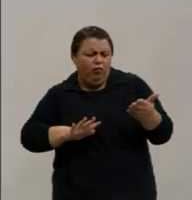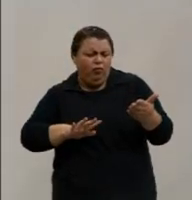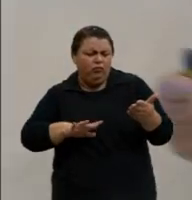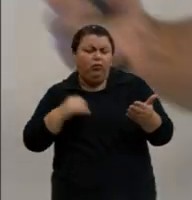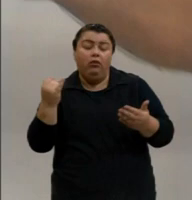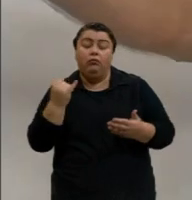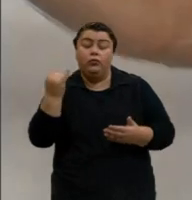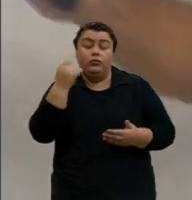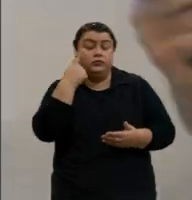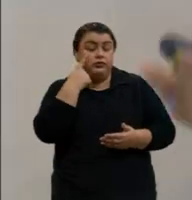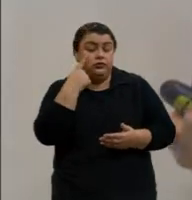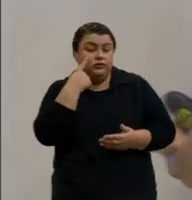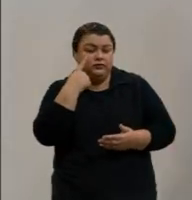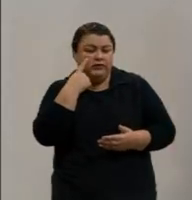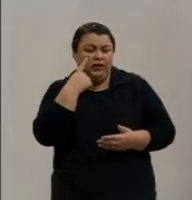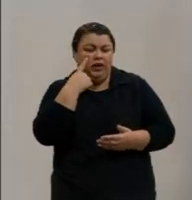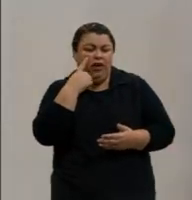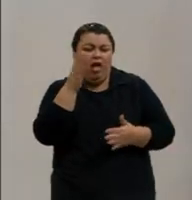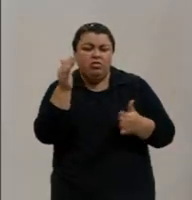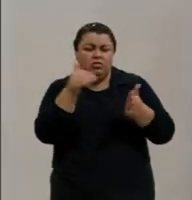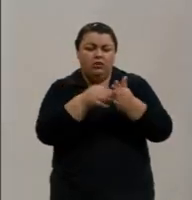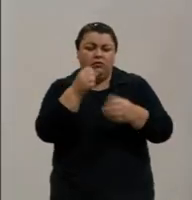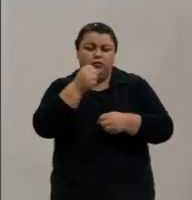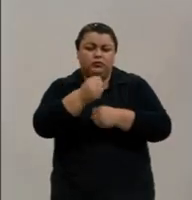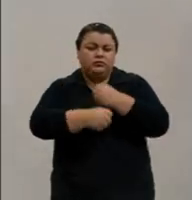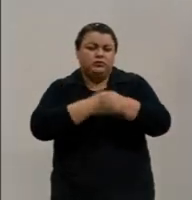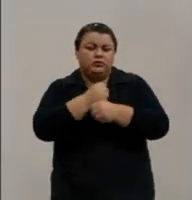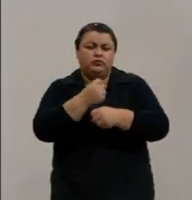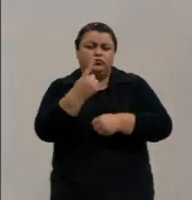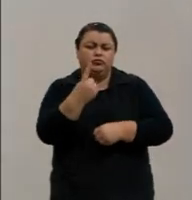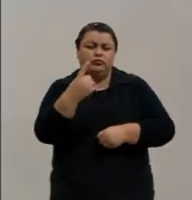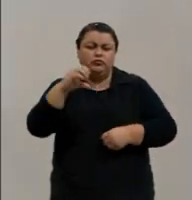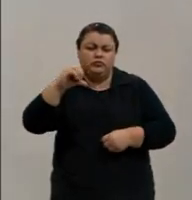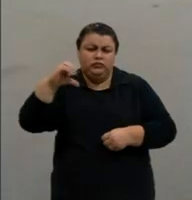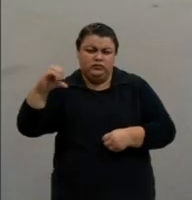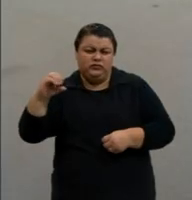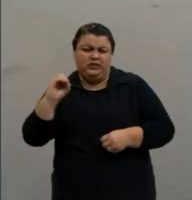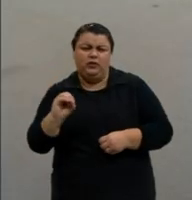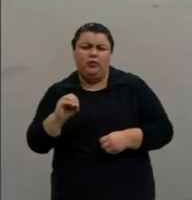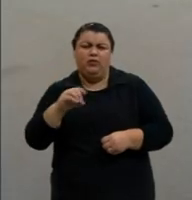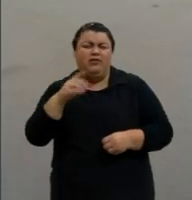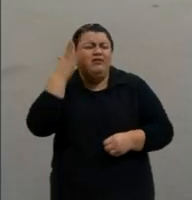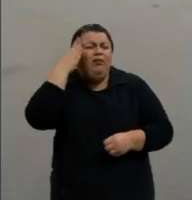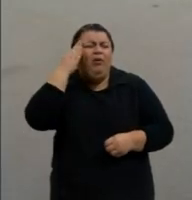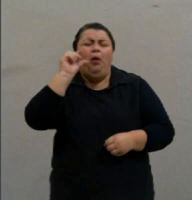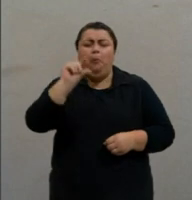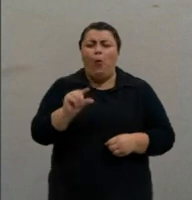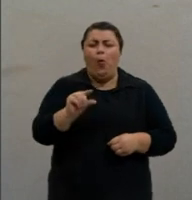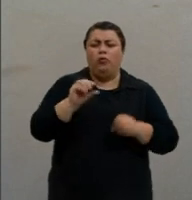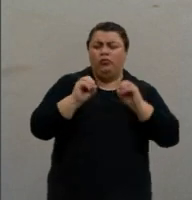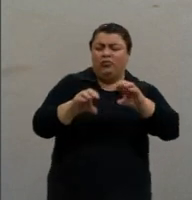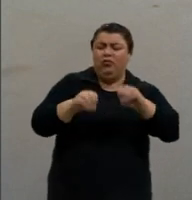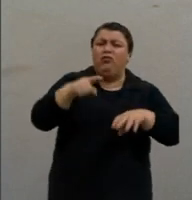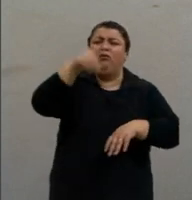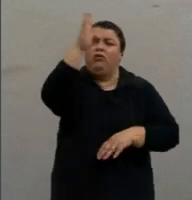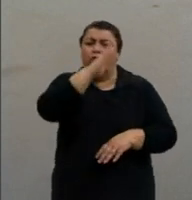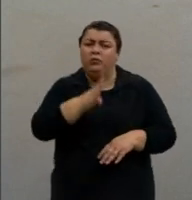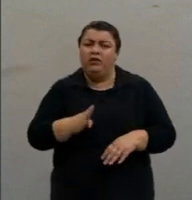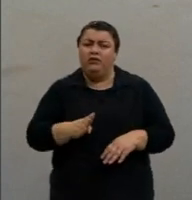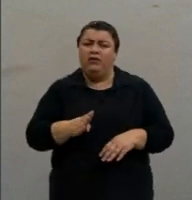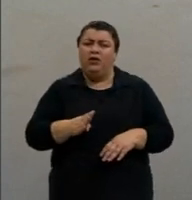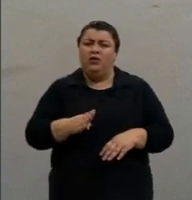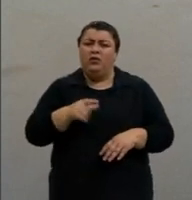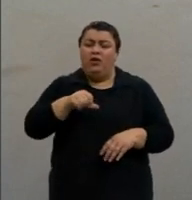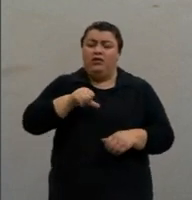que até os anos 90, praticamente se sabia muito pouco da educação brasileira. Então, cria-se avaliações em